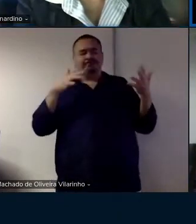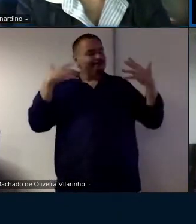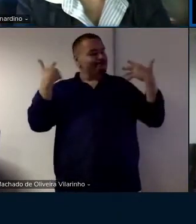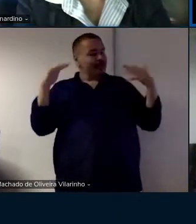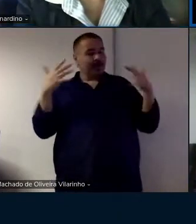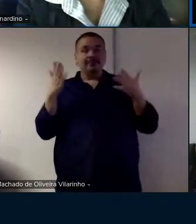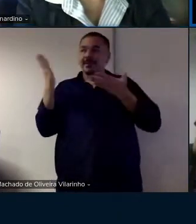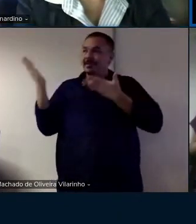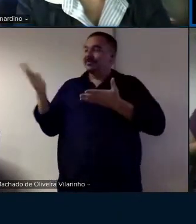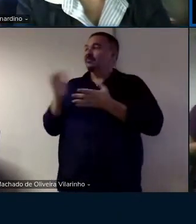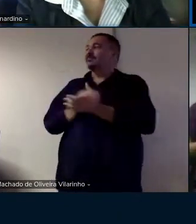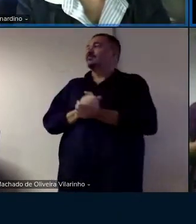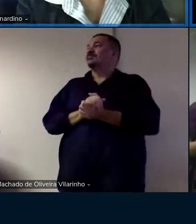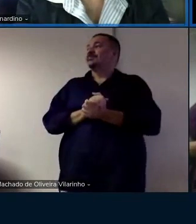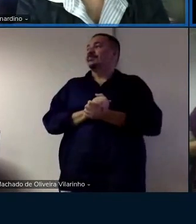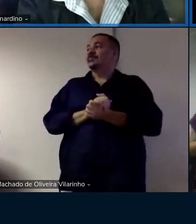bem